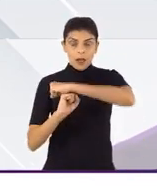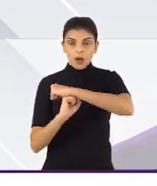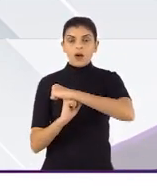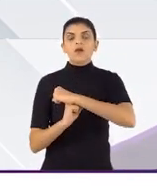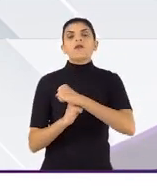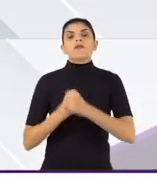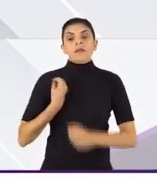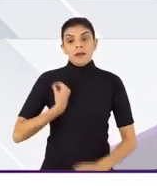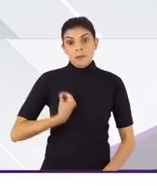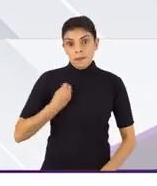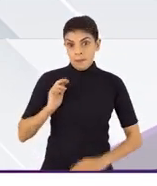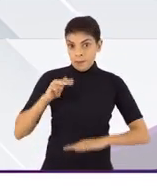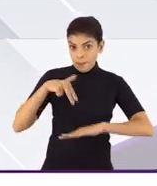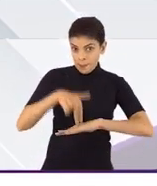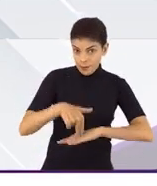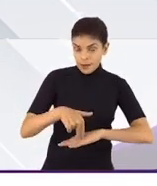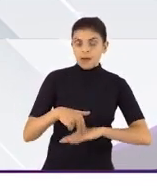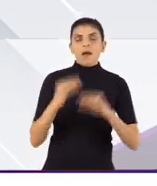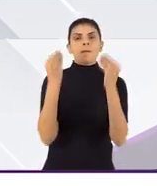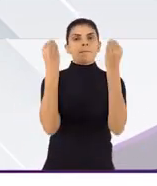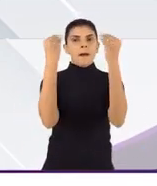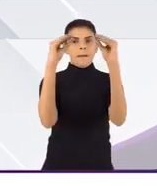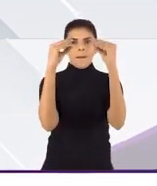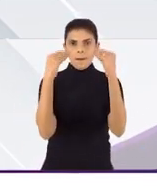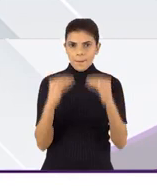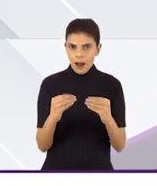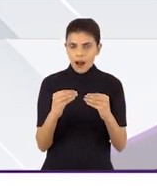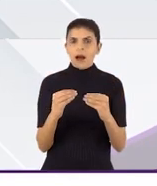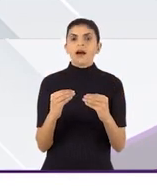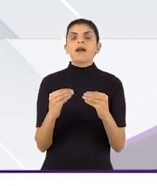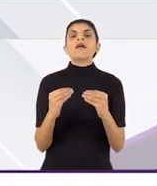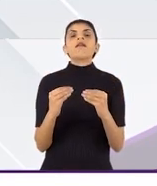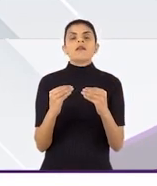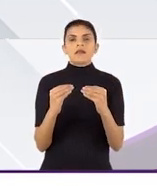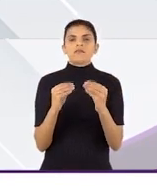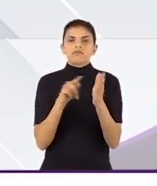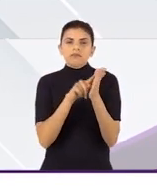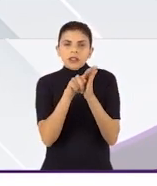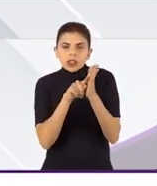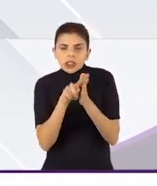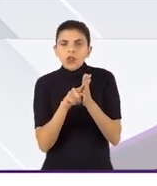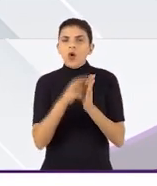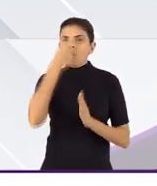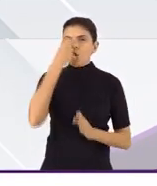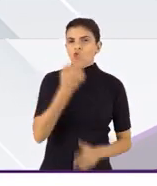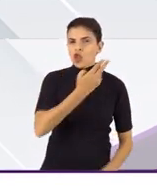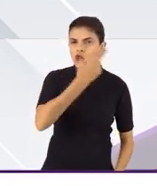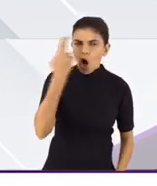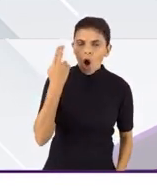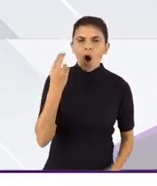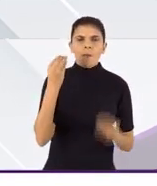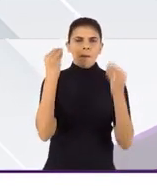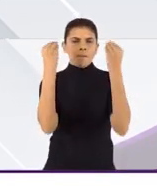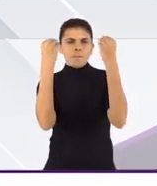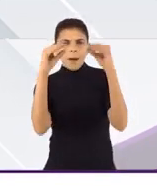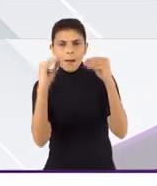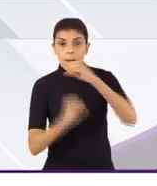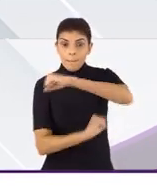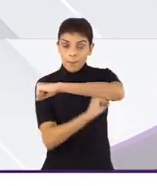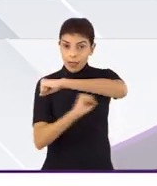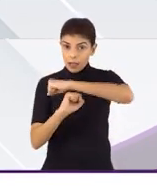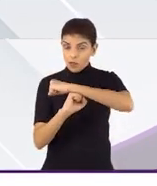onde o pesquisador entra, faz o seu cadastro, primeiramente como pesquisador,